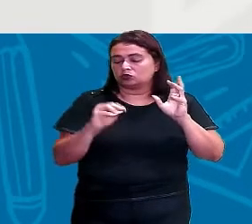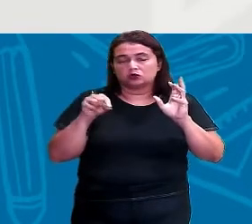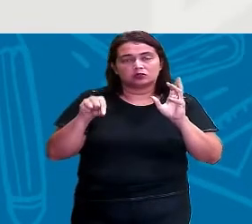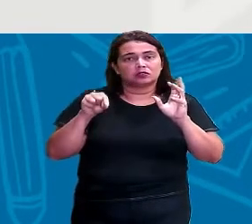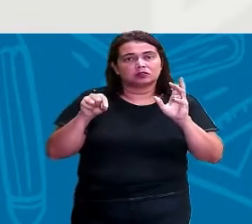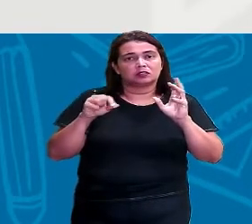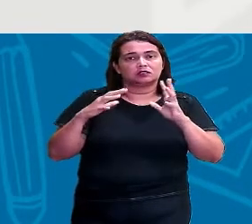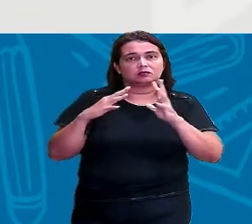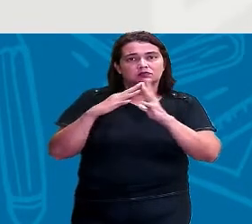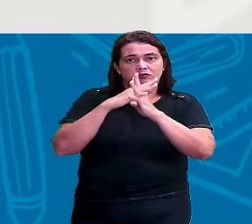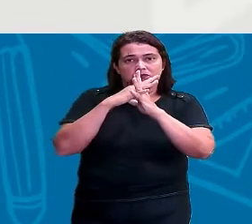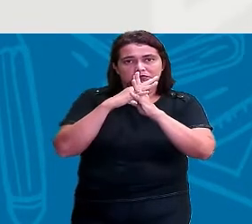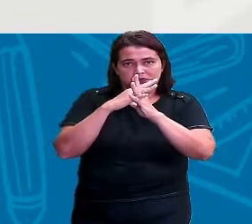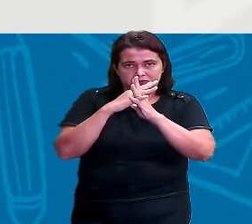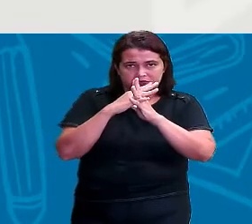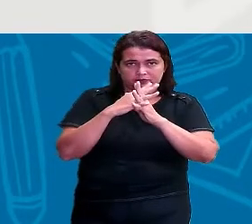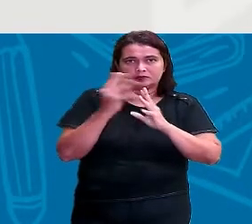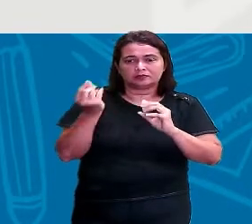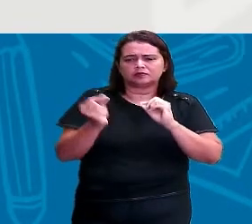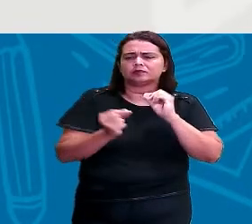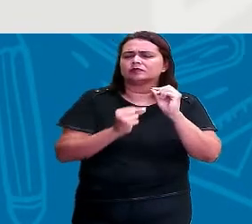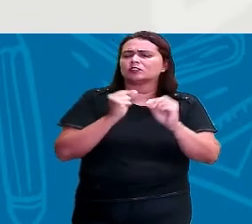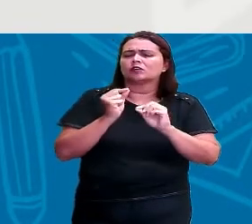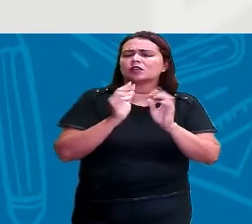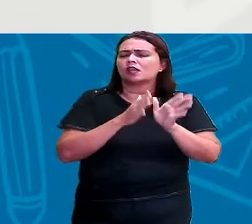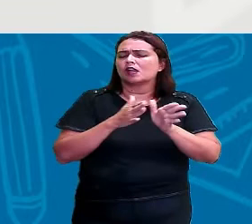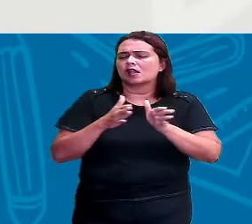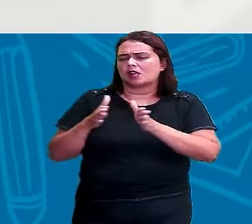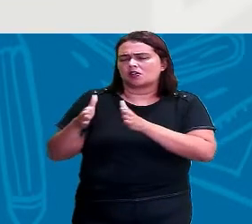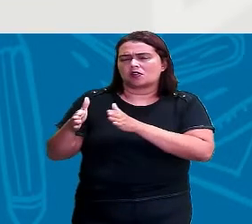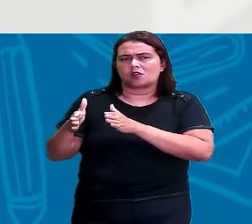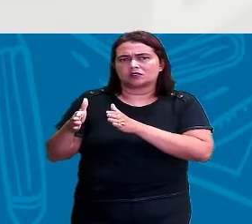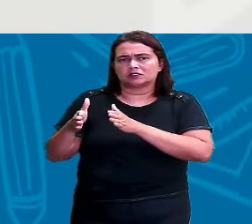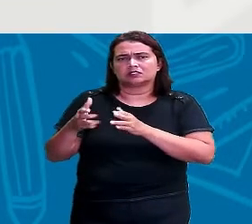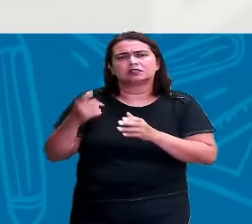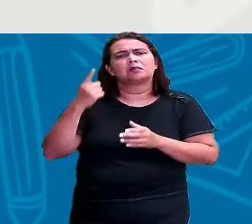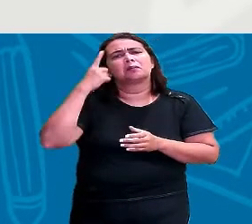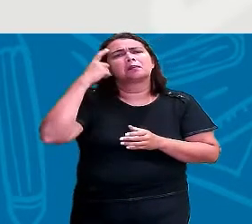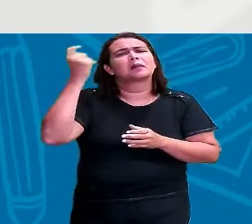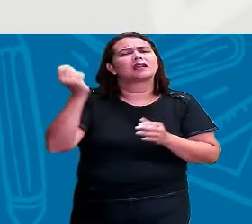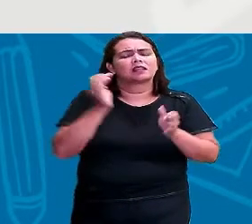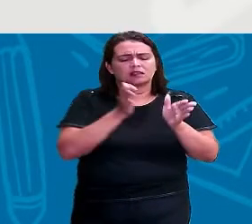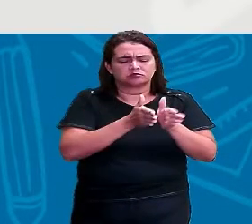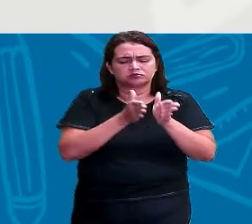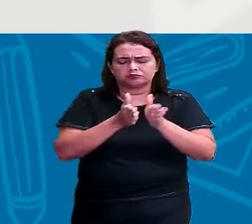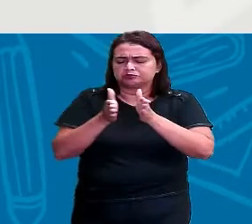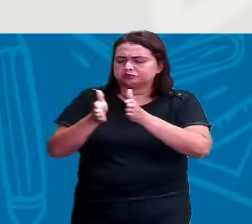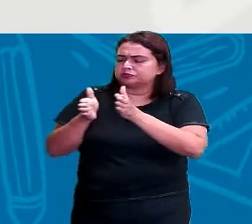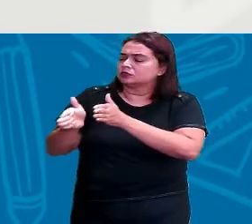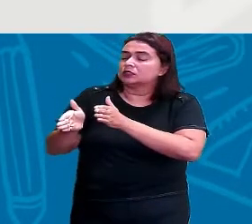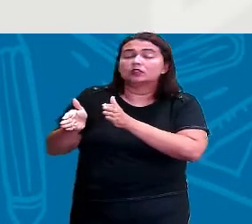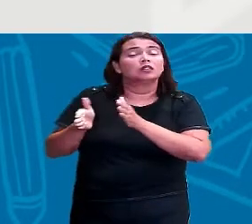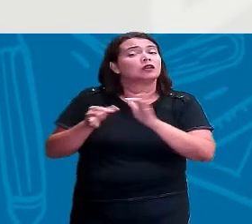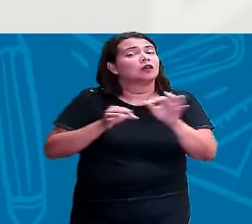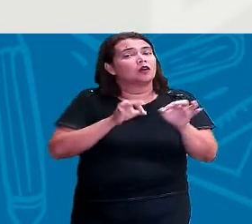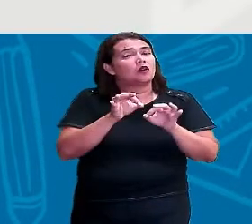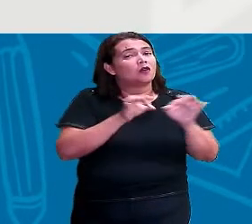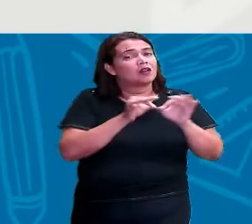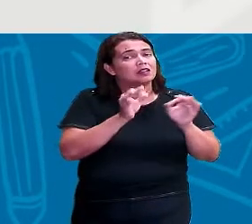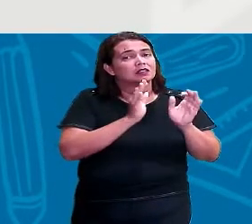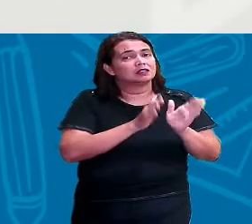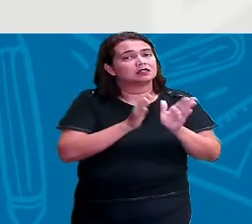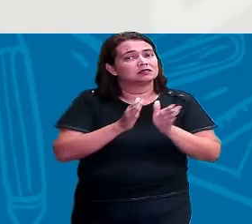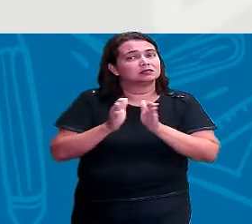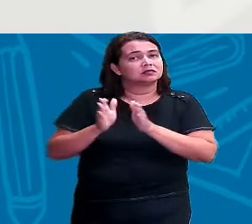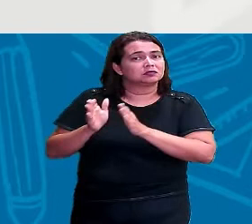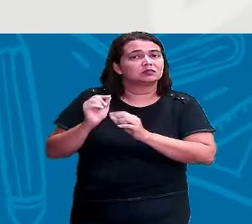E o que é a ordem alfabética? Pra que serve essa ordem alfabética, né? A ordem alfabética,